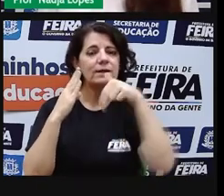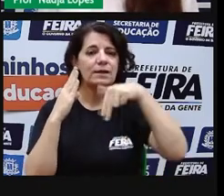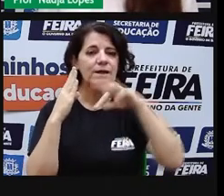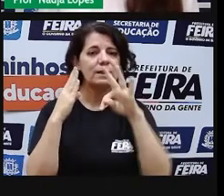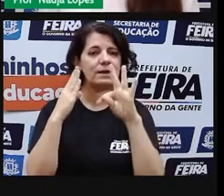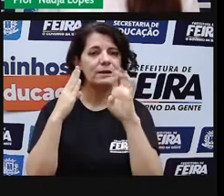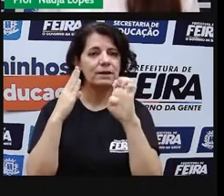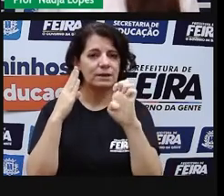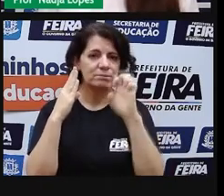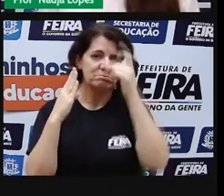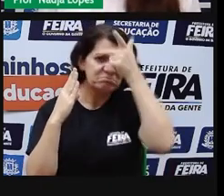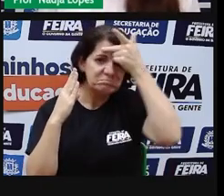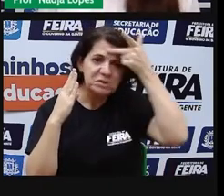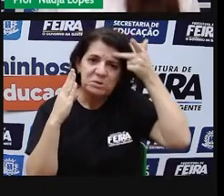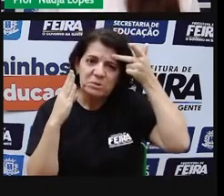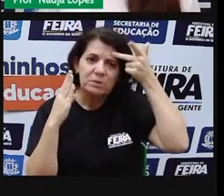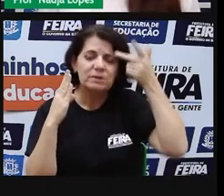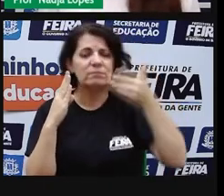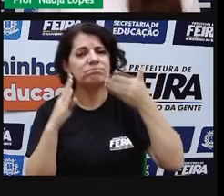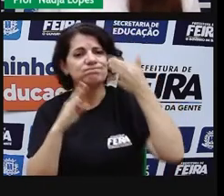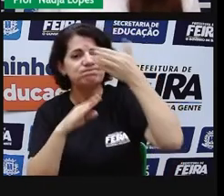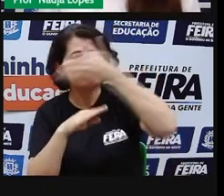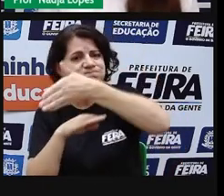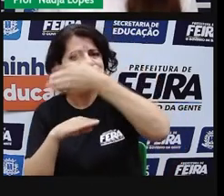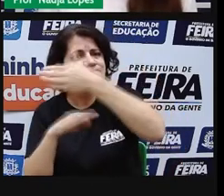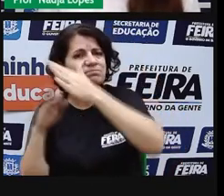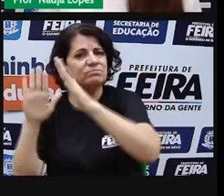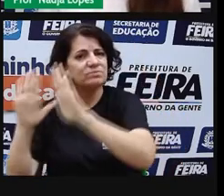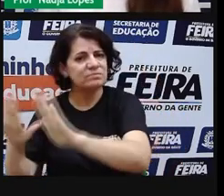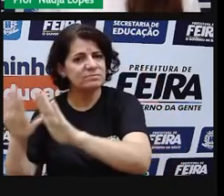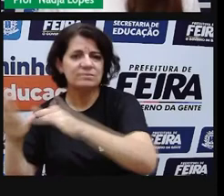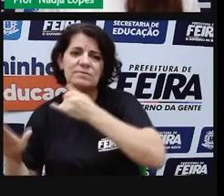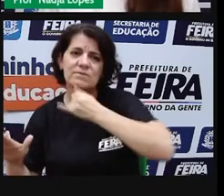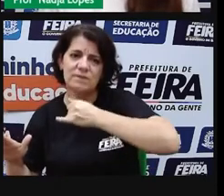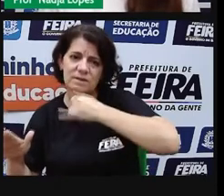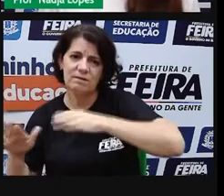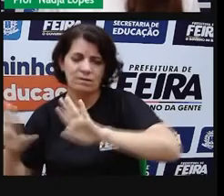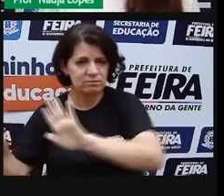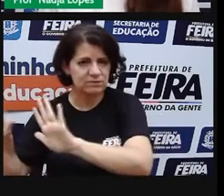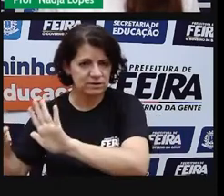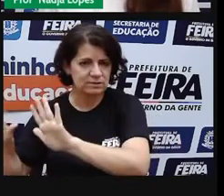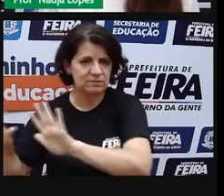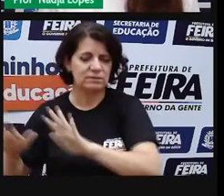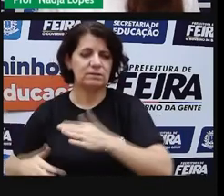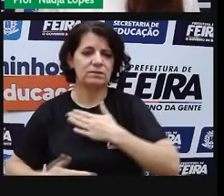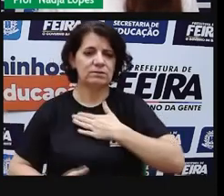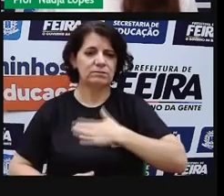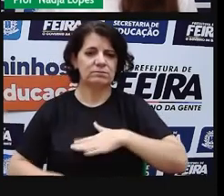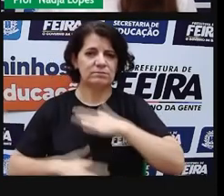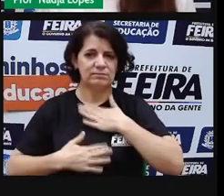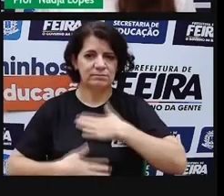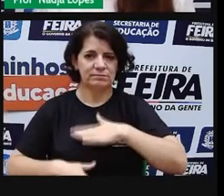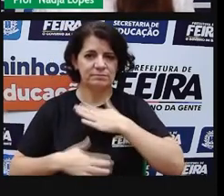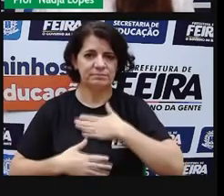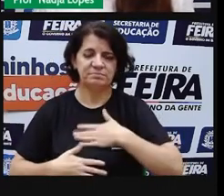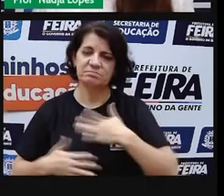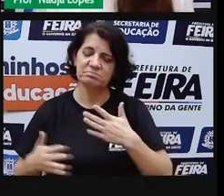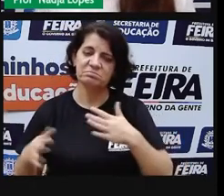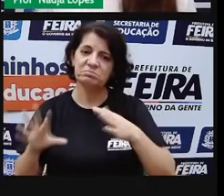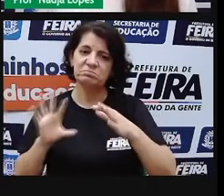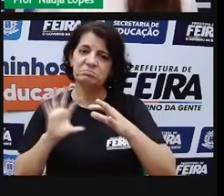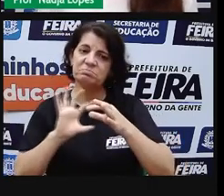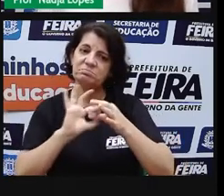Carneiro. Então, é uma homenagem aprestada, né? Por a instalação do Serviço de Integração do